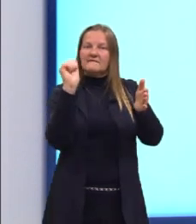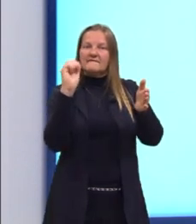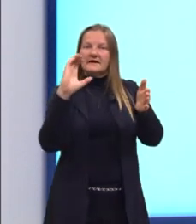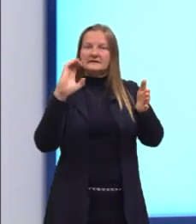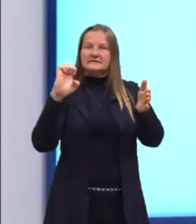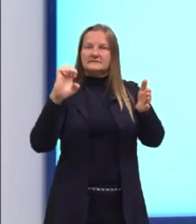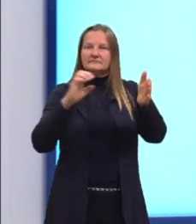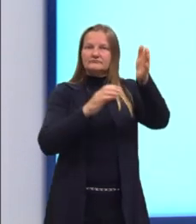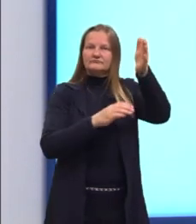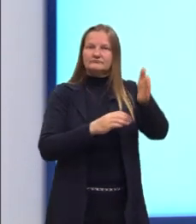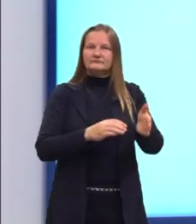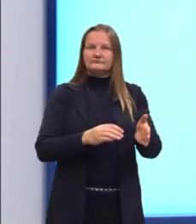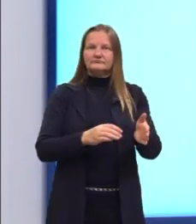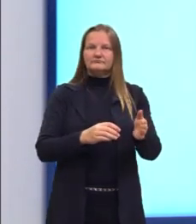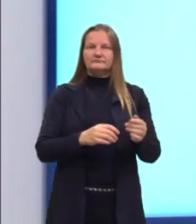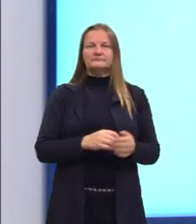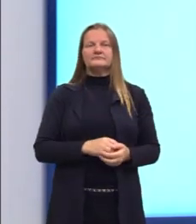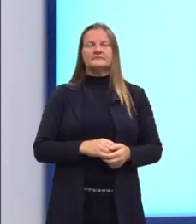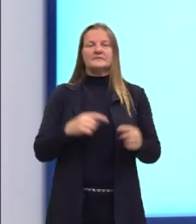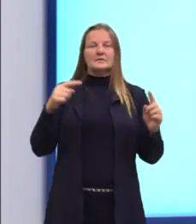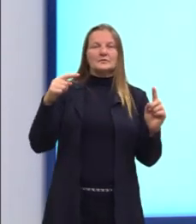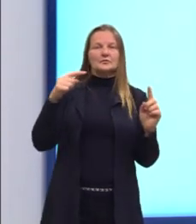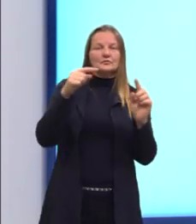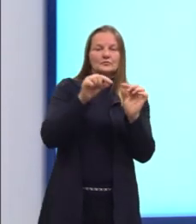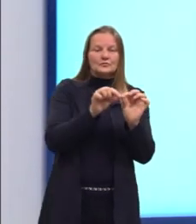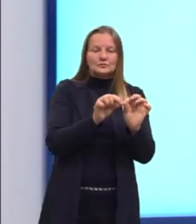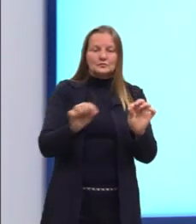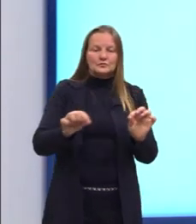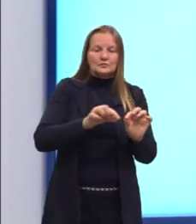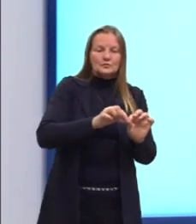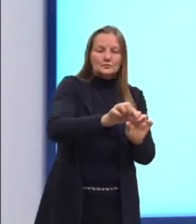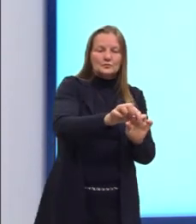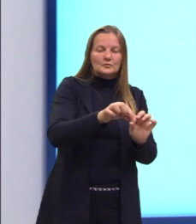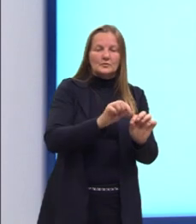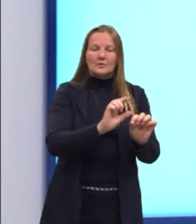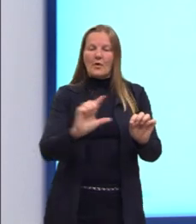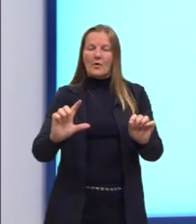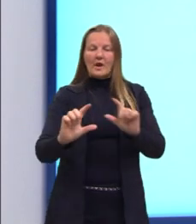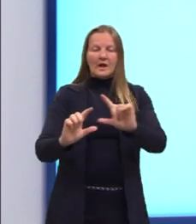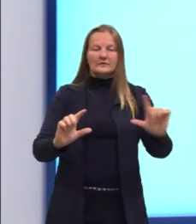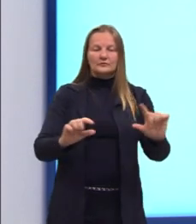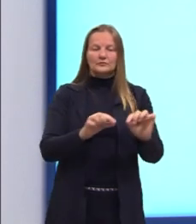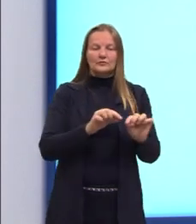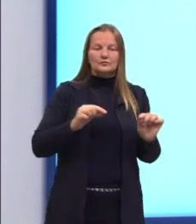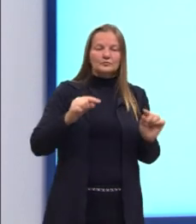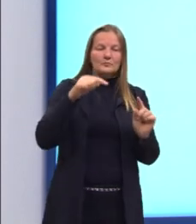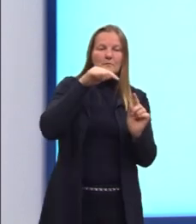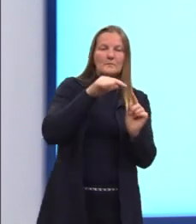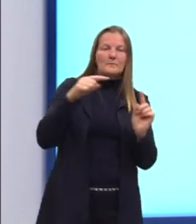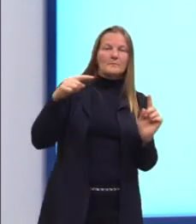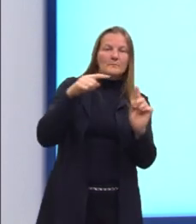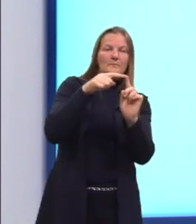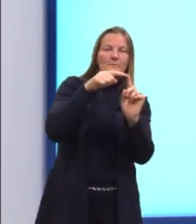sempre as arestas sendo os ladinhos do polígono e o vértice, os pontos.